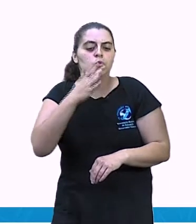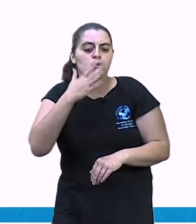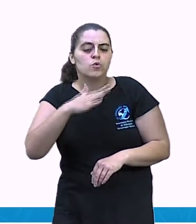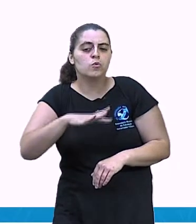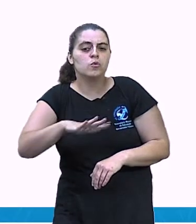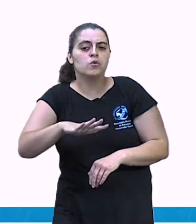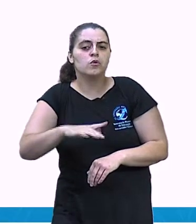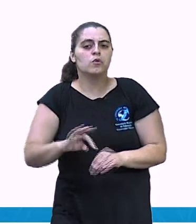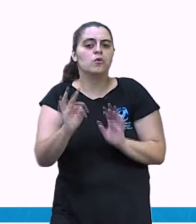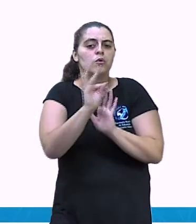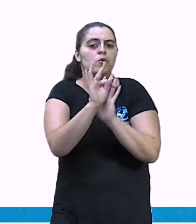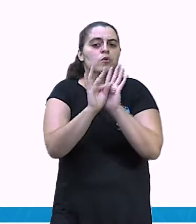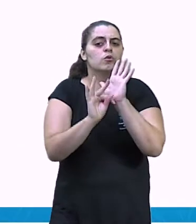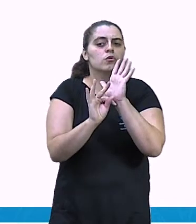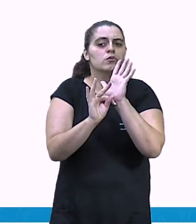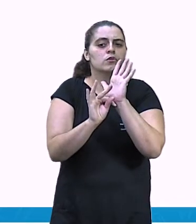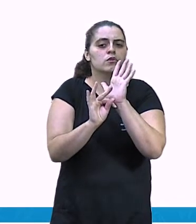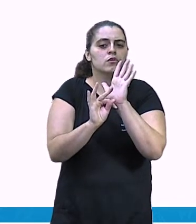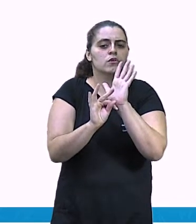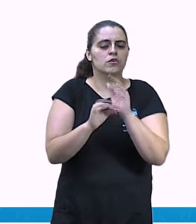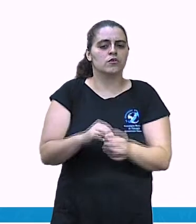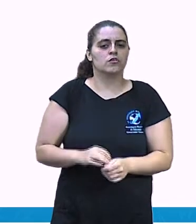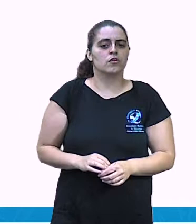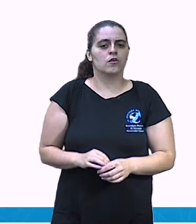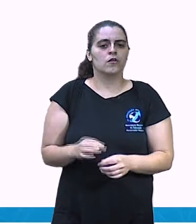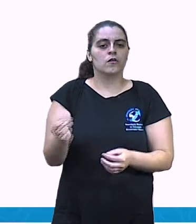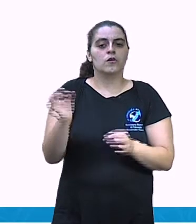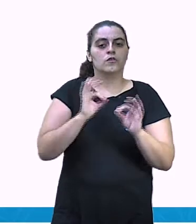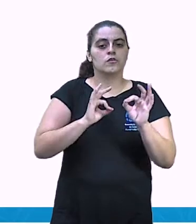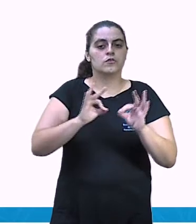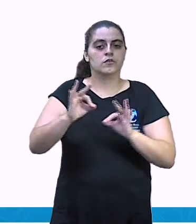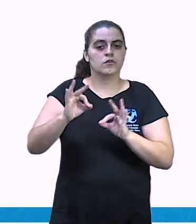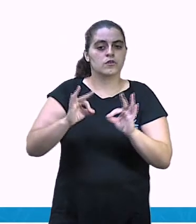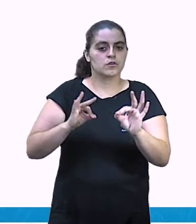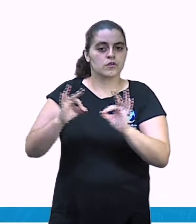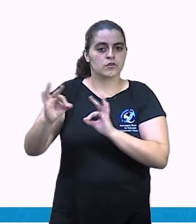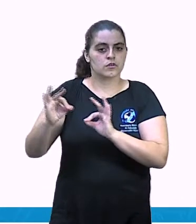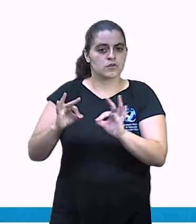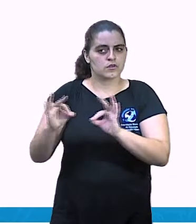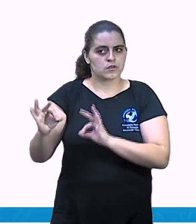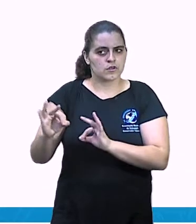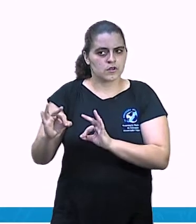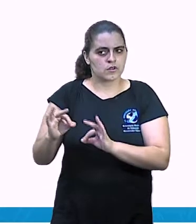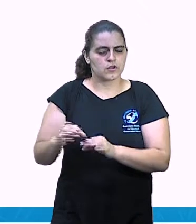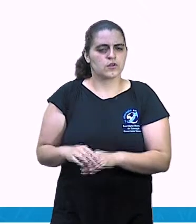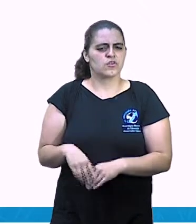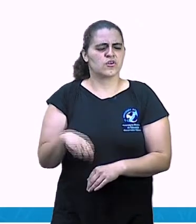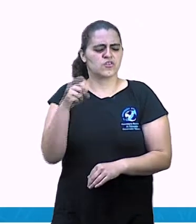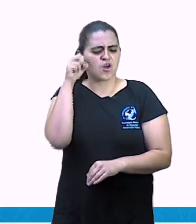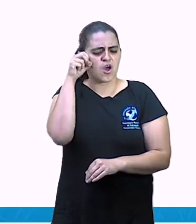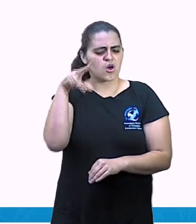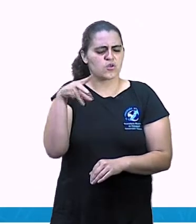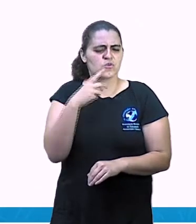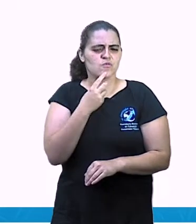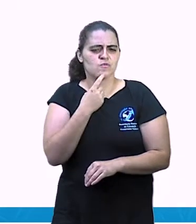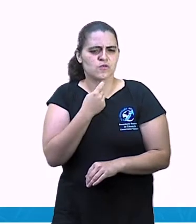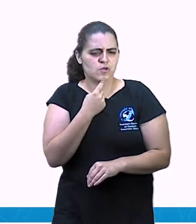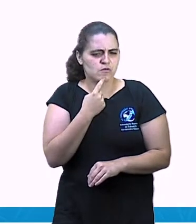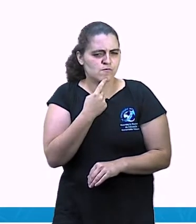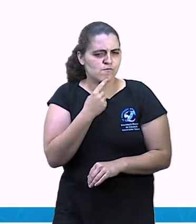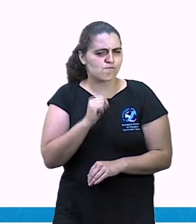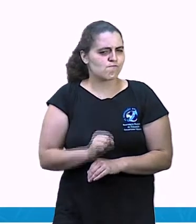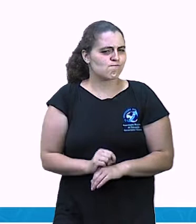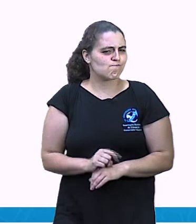O texto, gente, foi todo colorido de azul e vermelho. Justamente